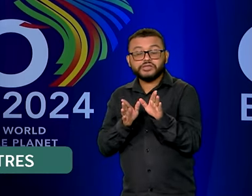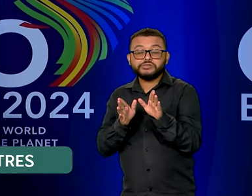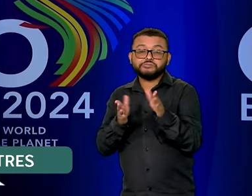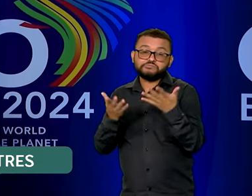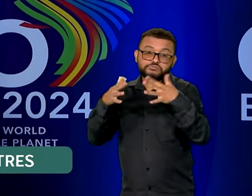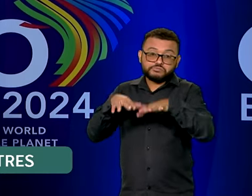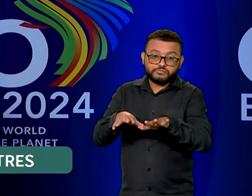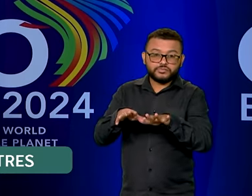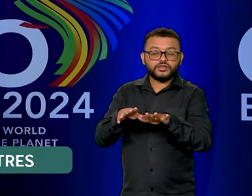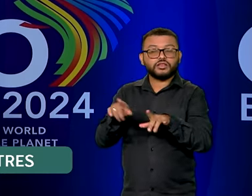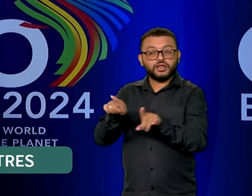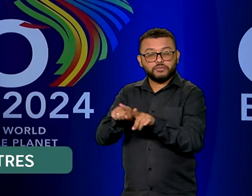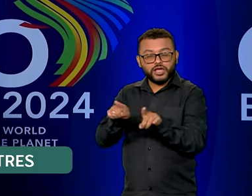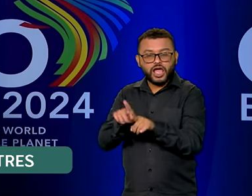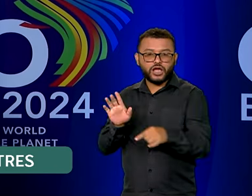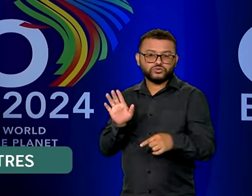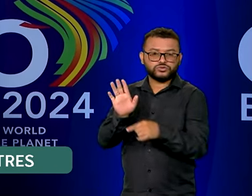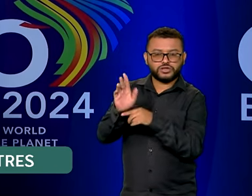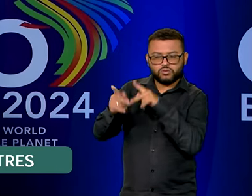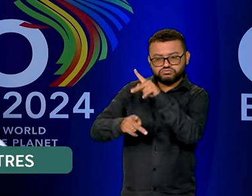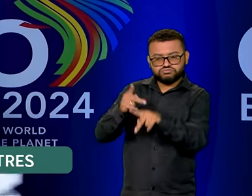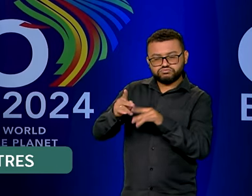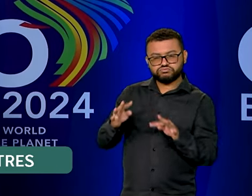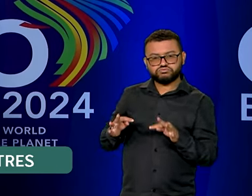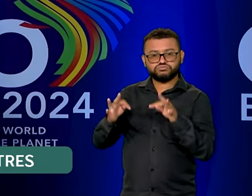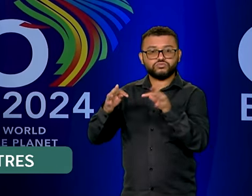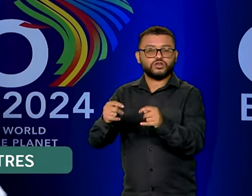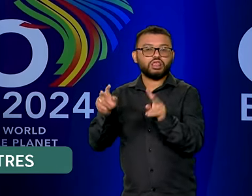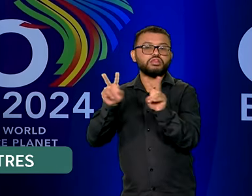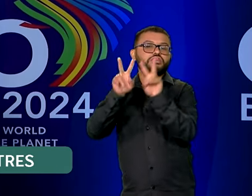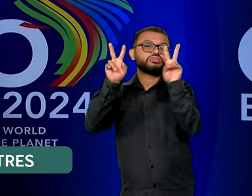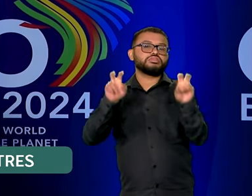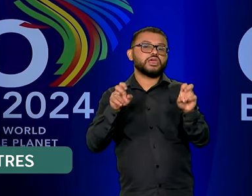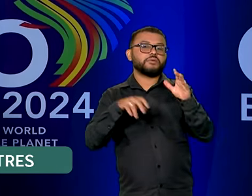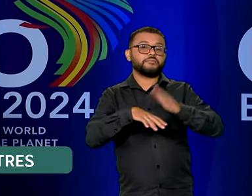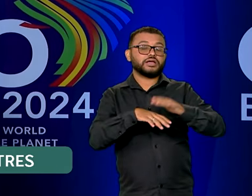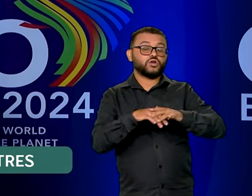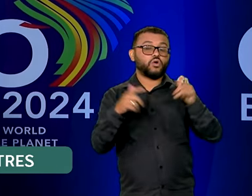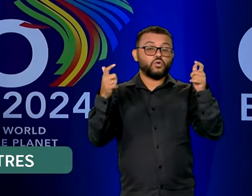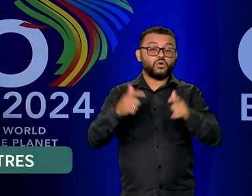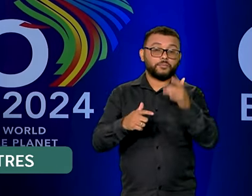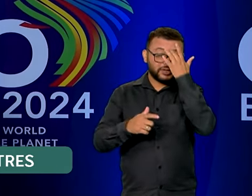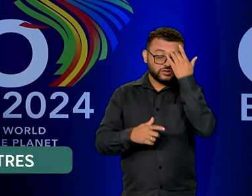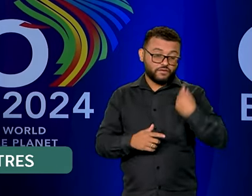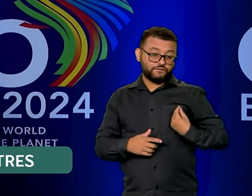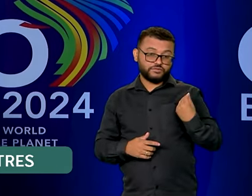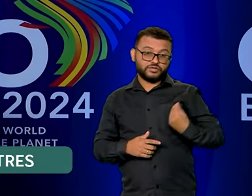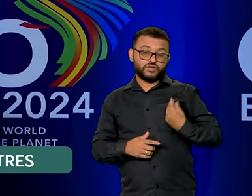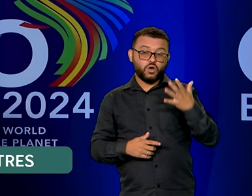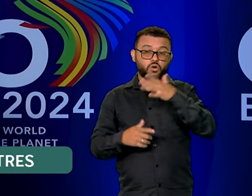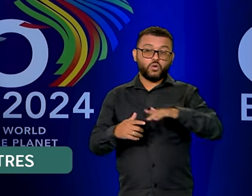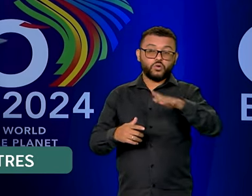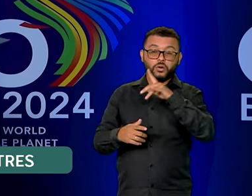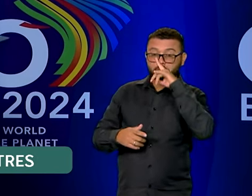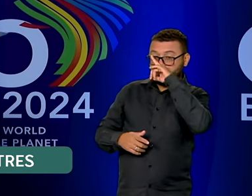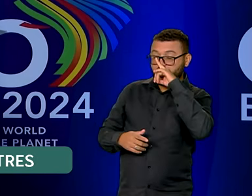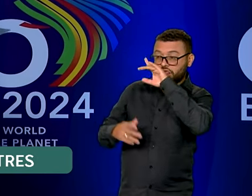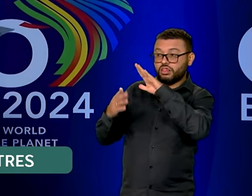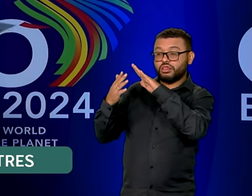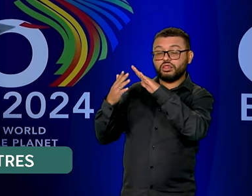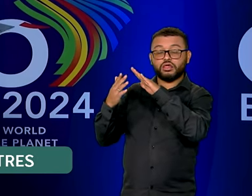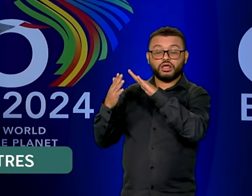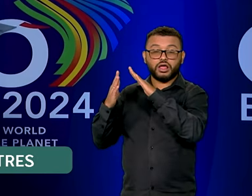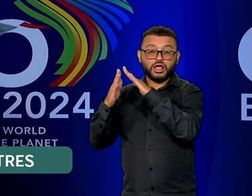de toda a população e que aborde principalmente os moradores que estão em áreas de risco.